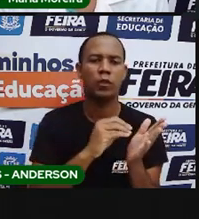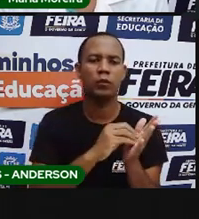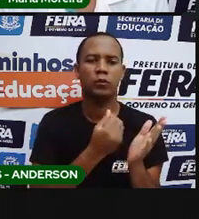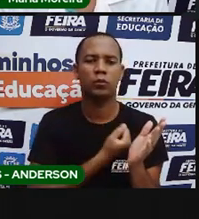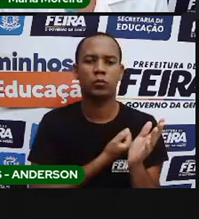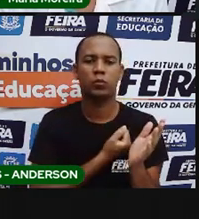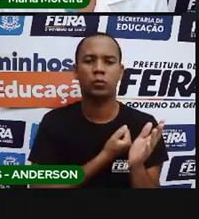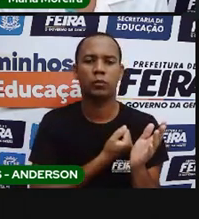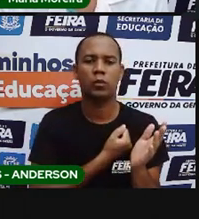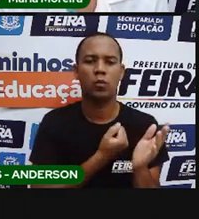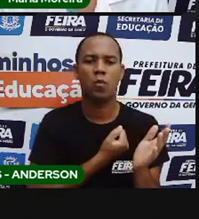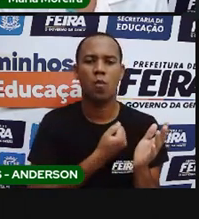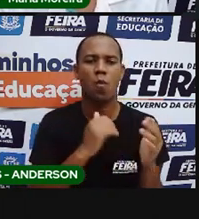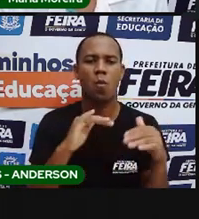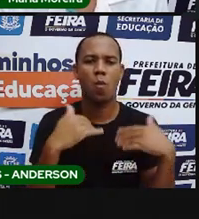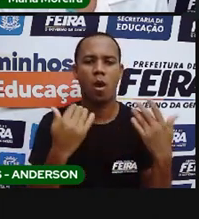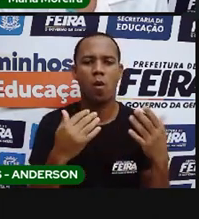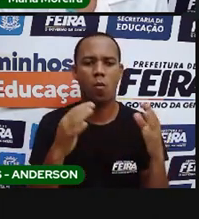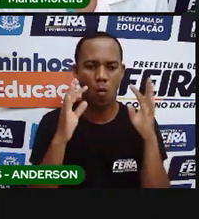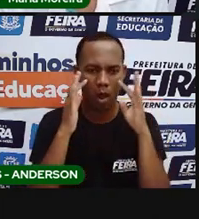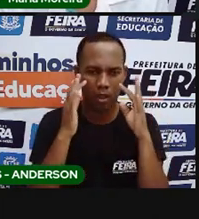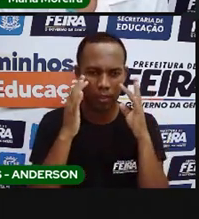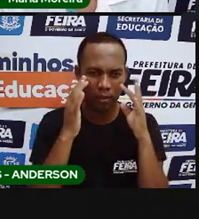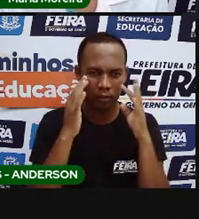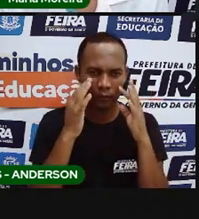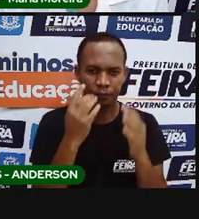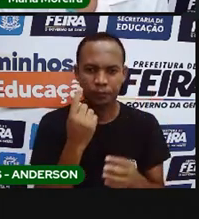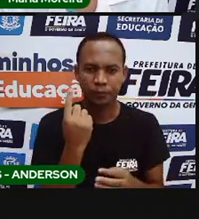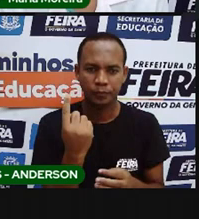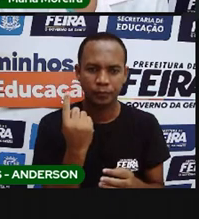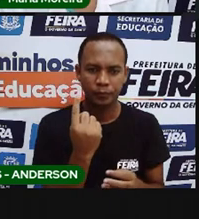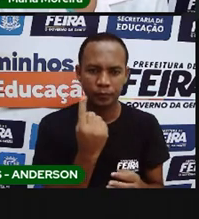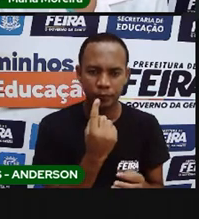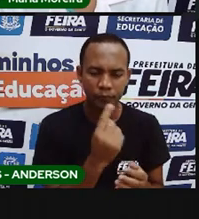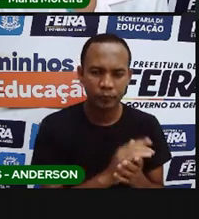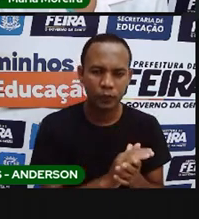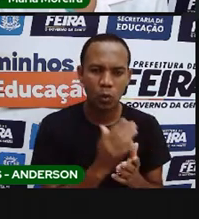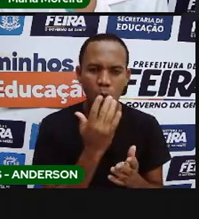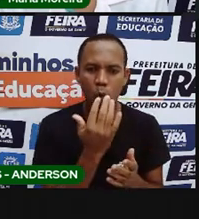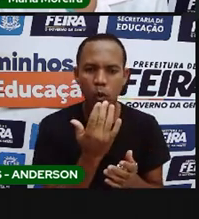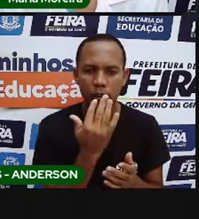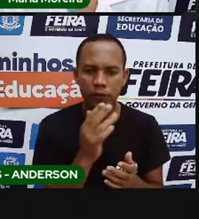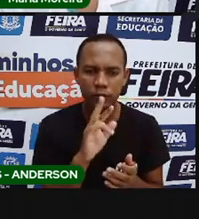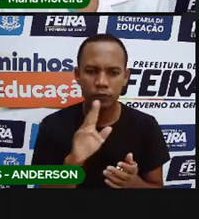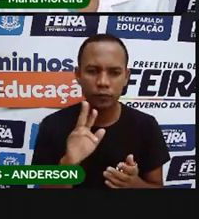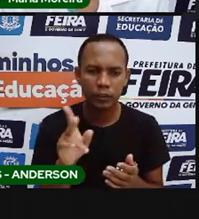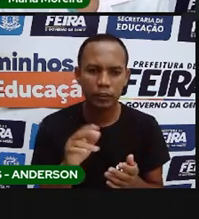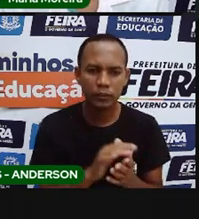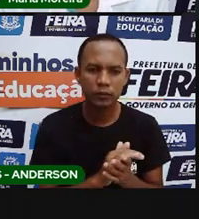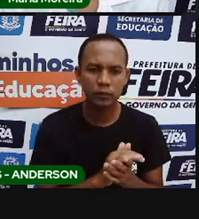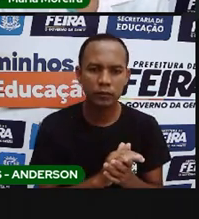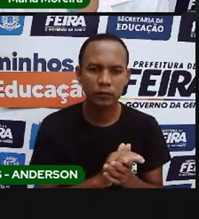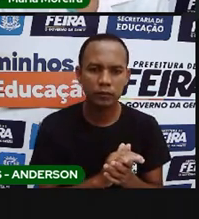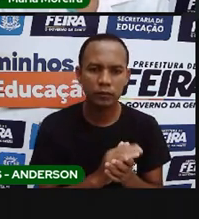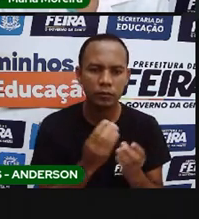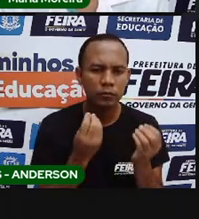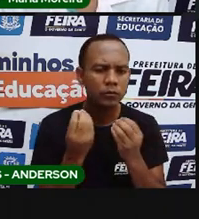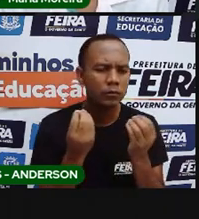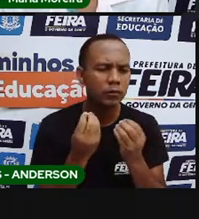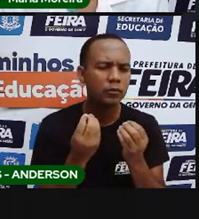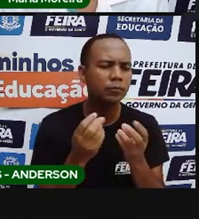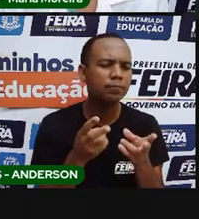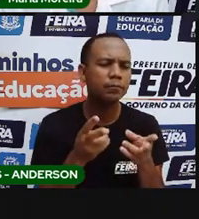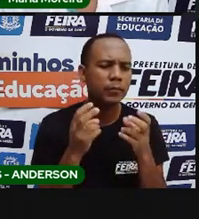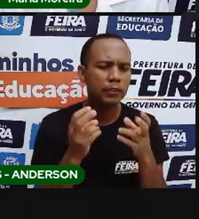com os números que faltam. Atenção. Em cada parte de cores diferentes do caminho, o segredo para descobrir